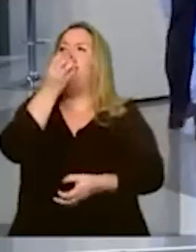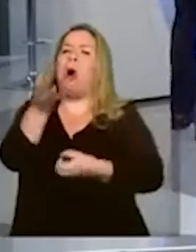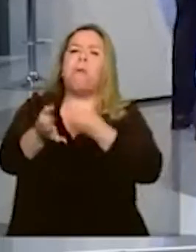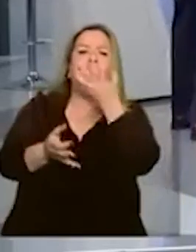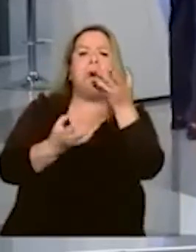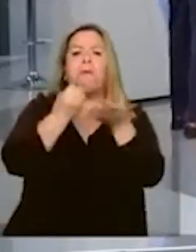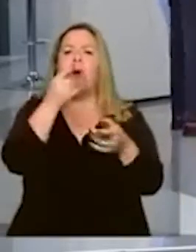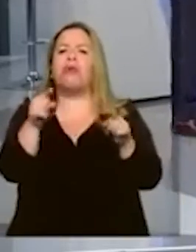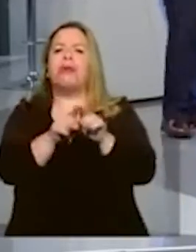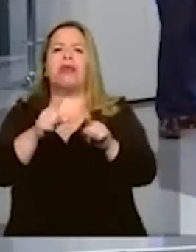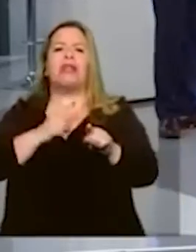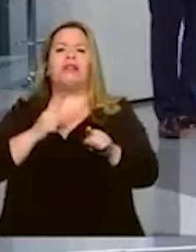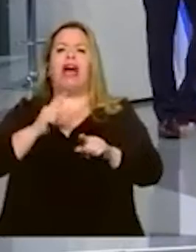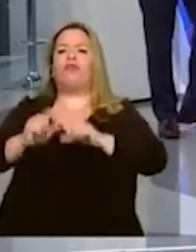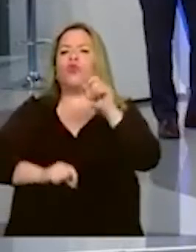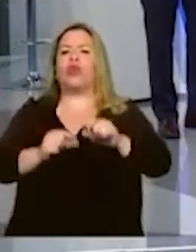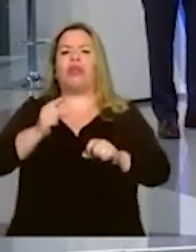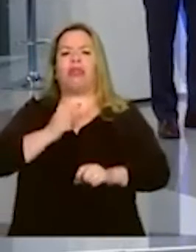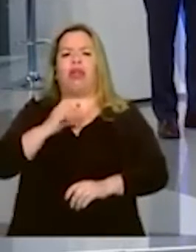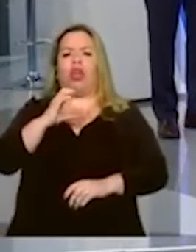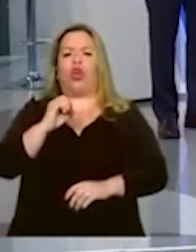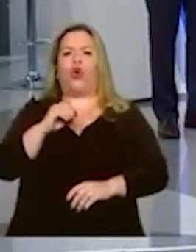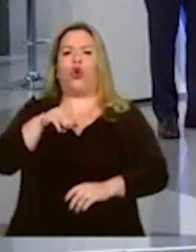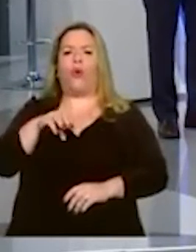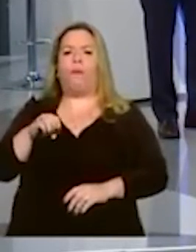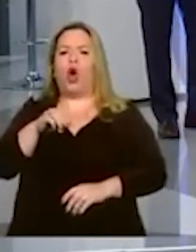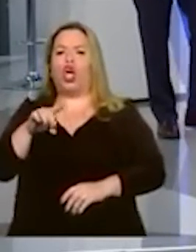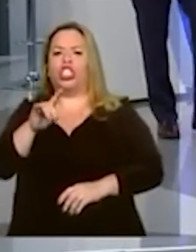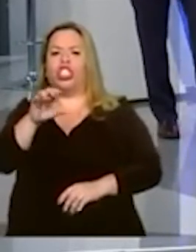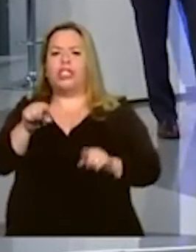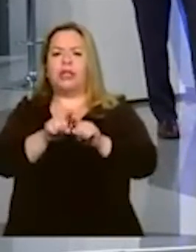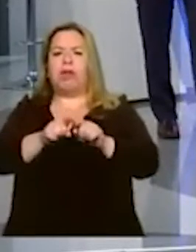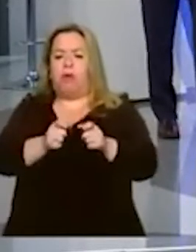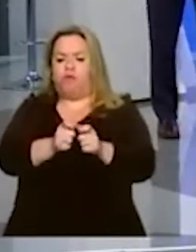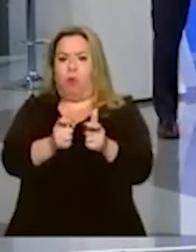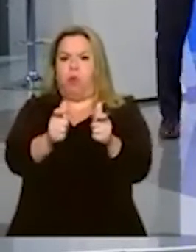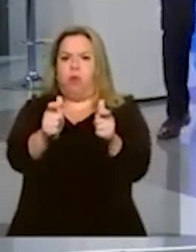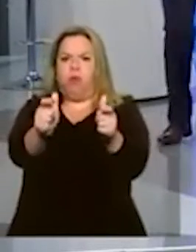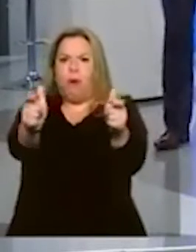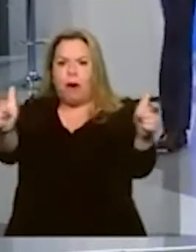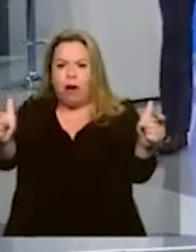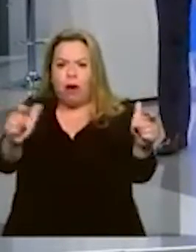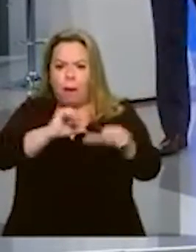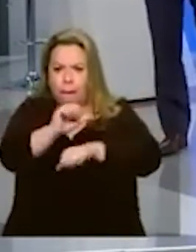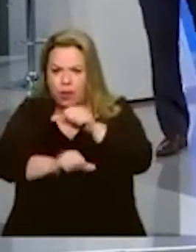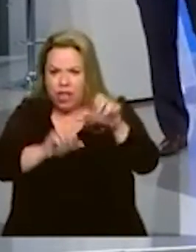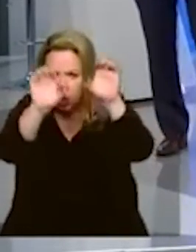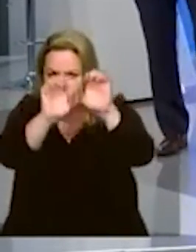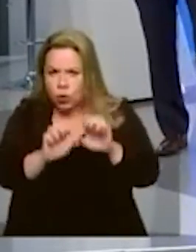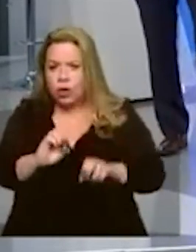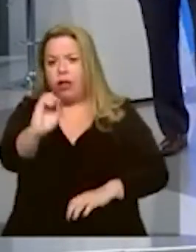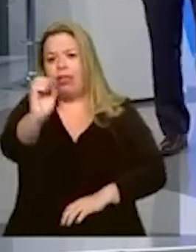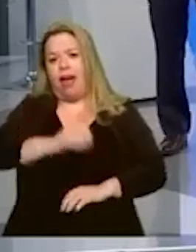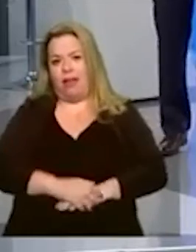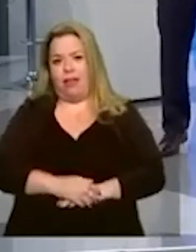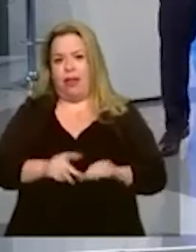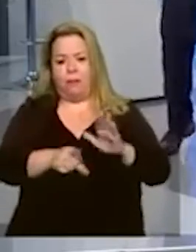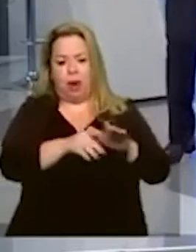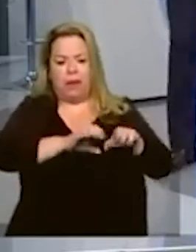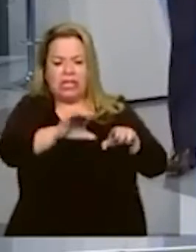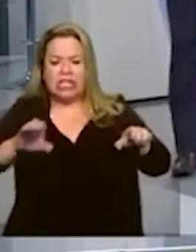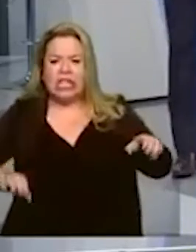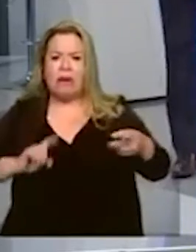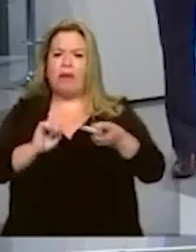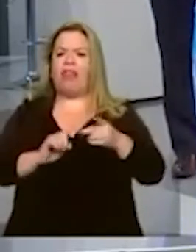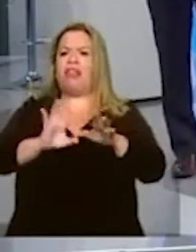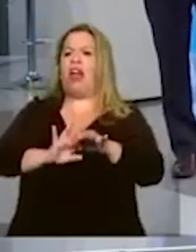com boom de commodities, nenhuma mudança estrutural foi feita. Não se aprovou o marco do saneamento, autonomia do Banco Central,